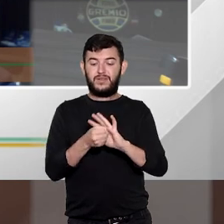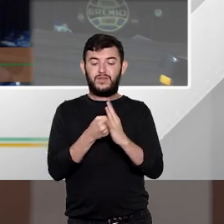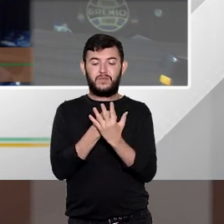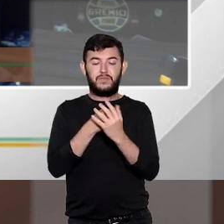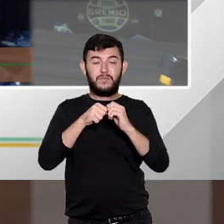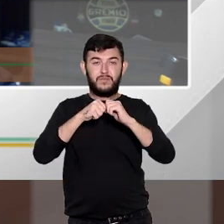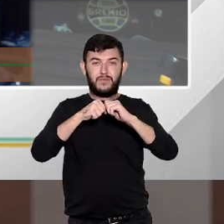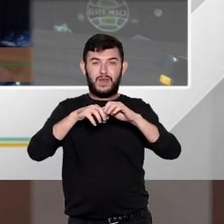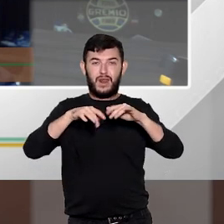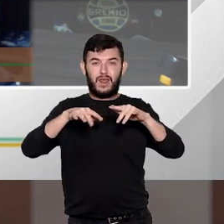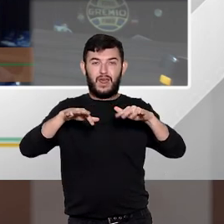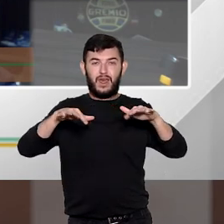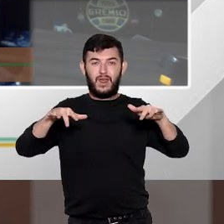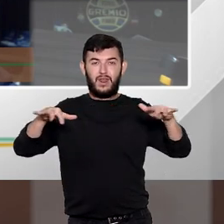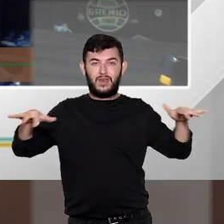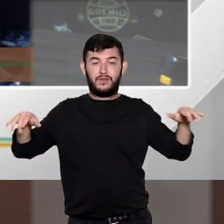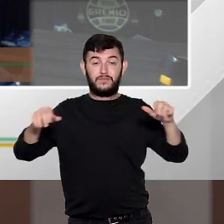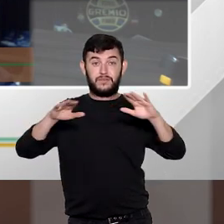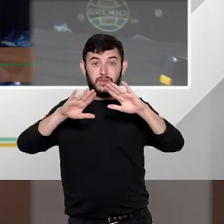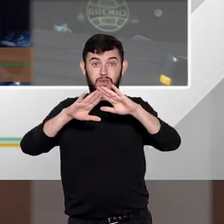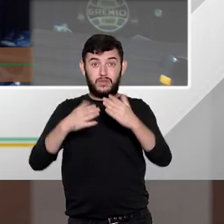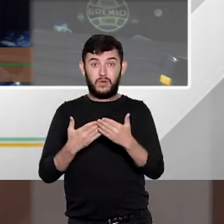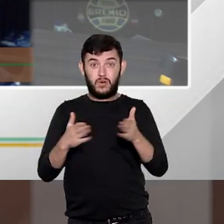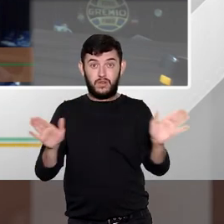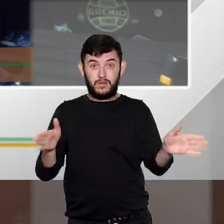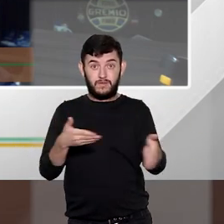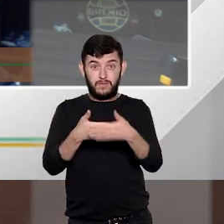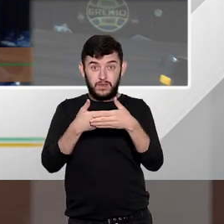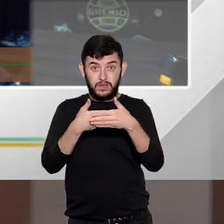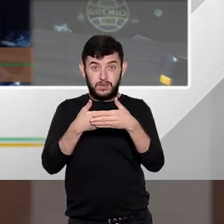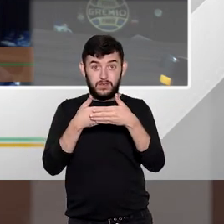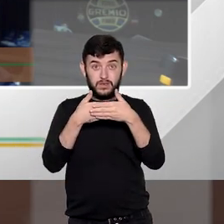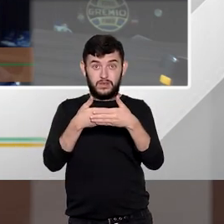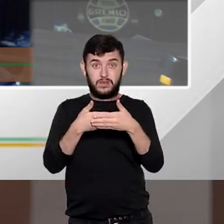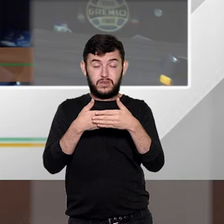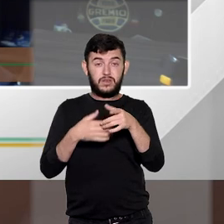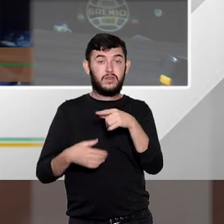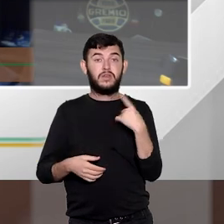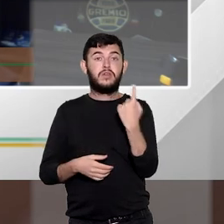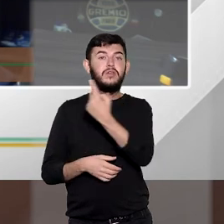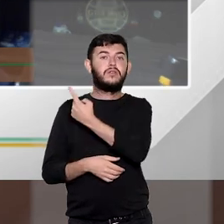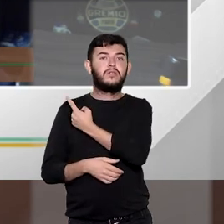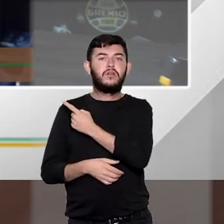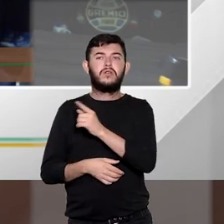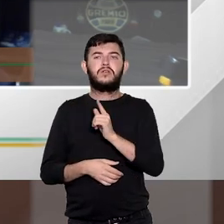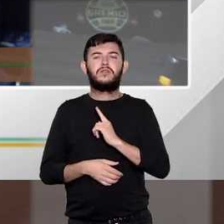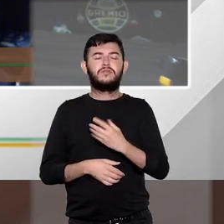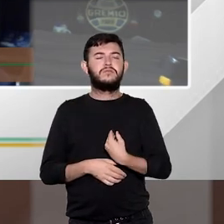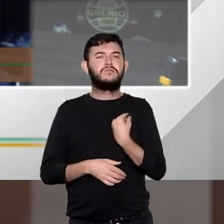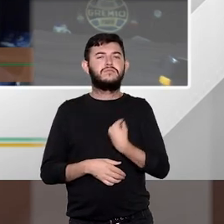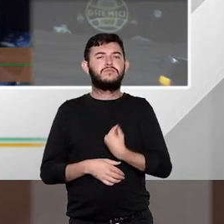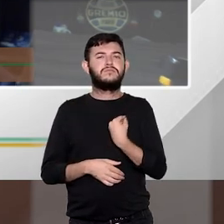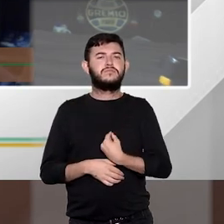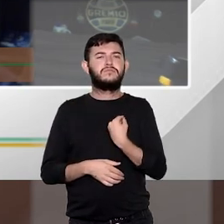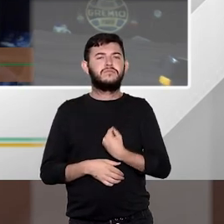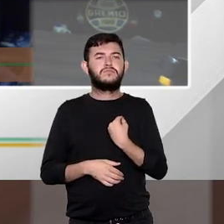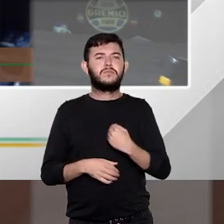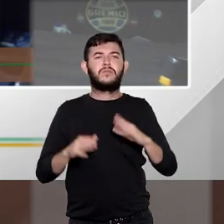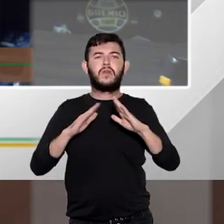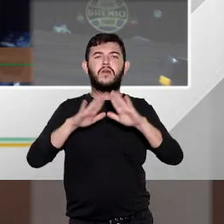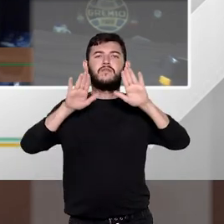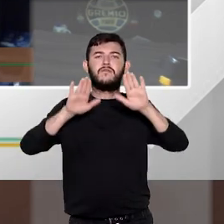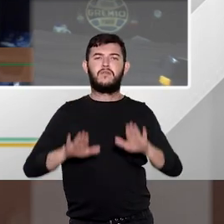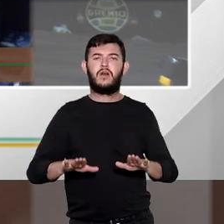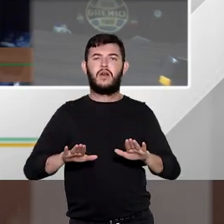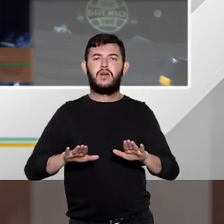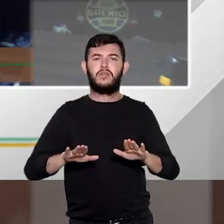período de pandemia onde as escolas estavam fechadas e nós estávamos todos em casa em